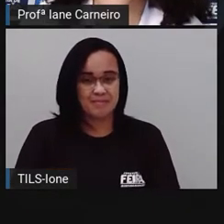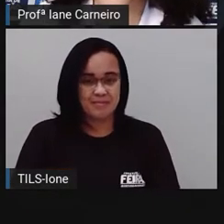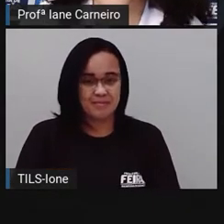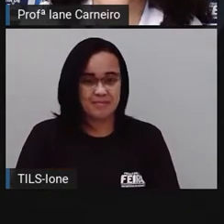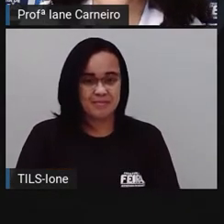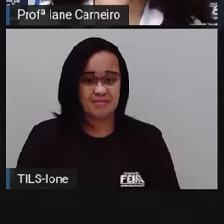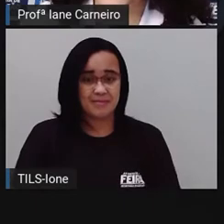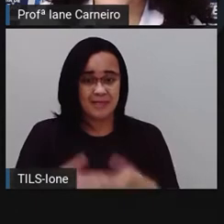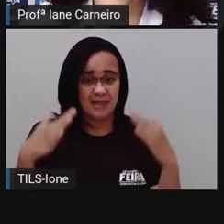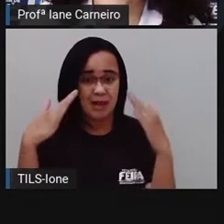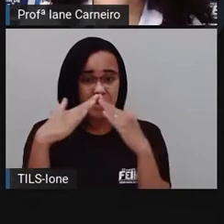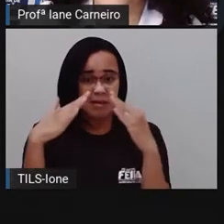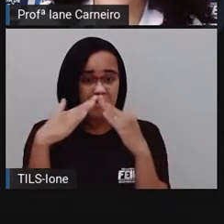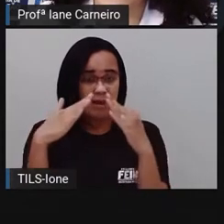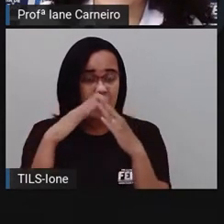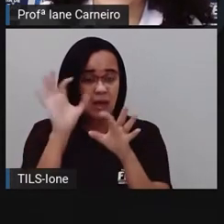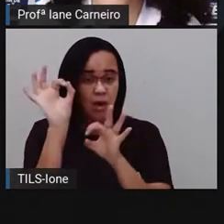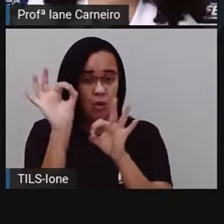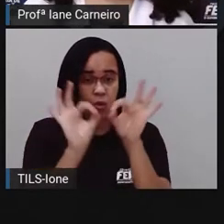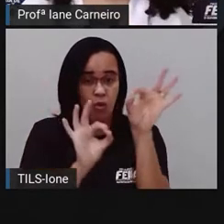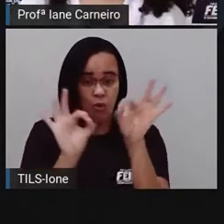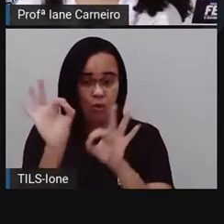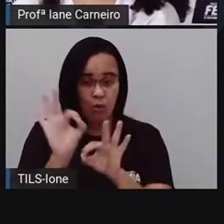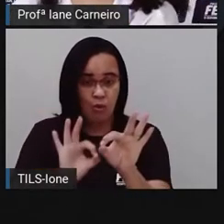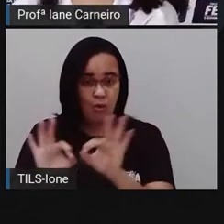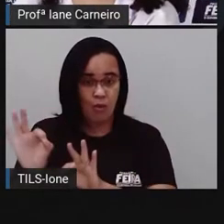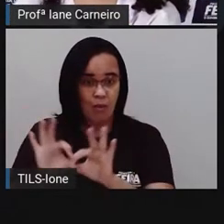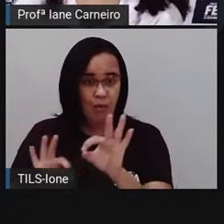casa organizada.